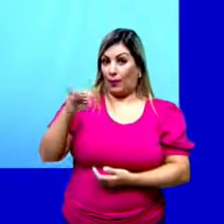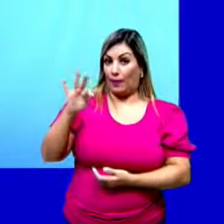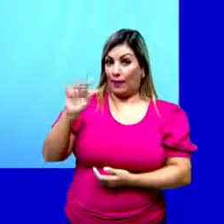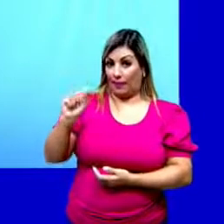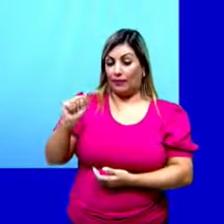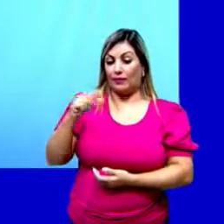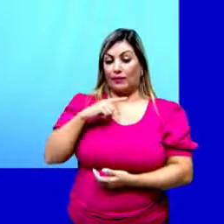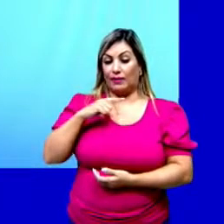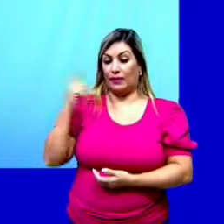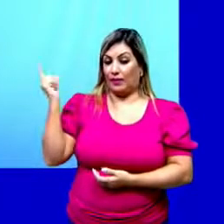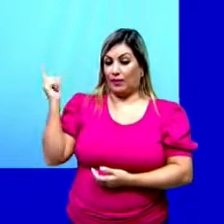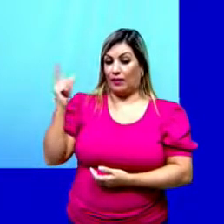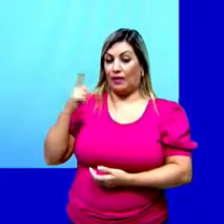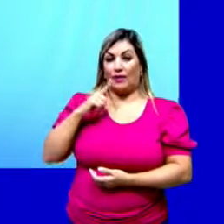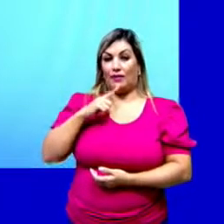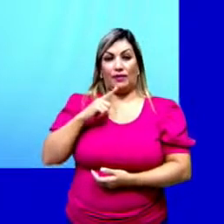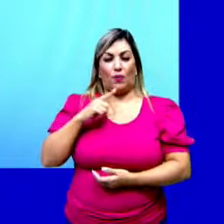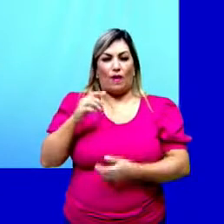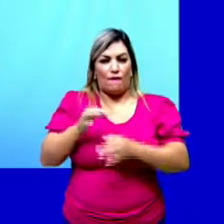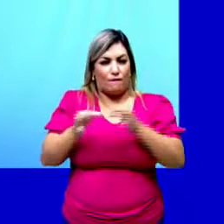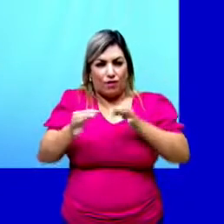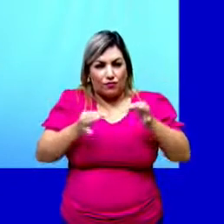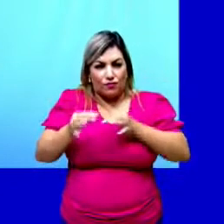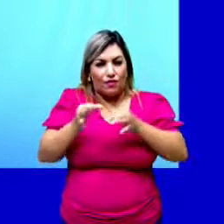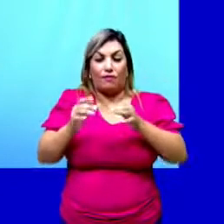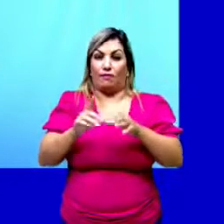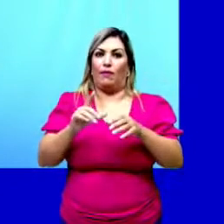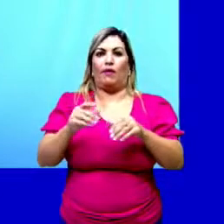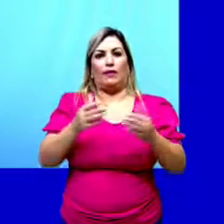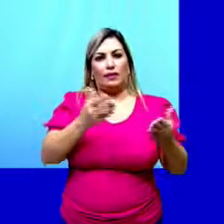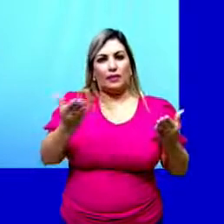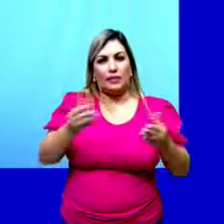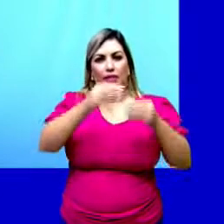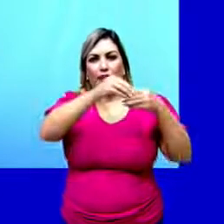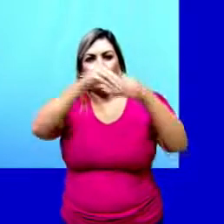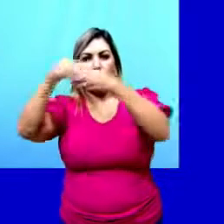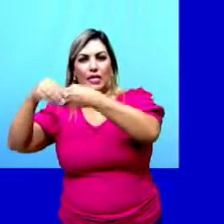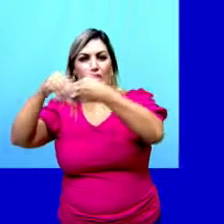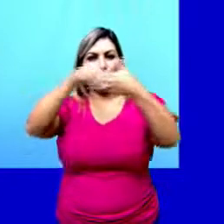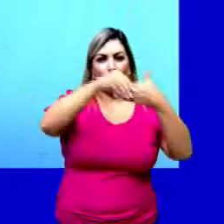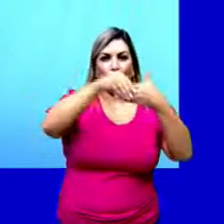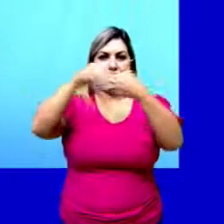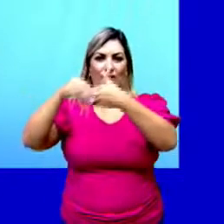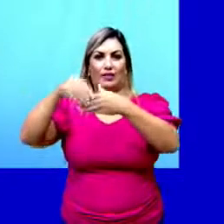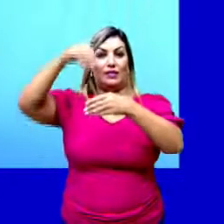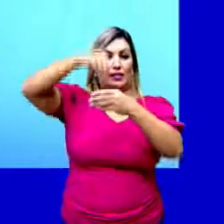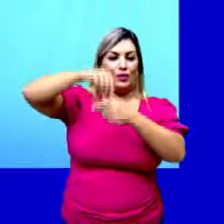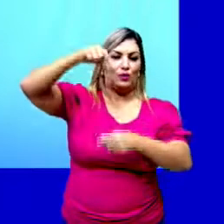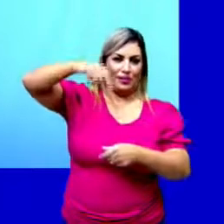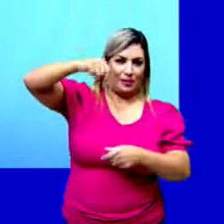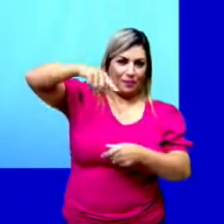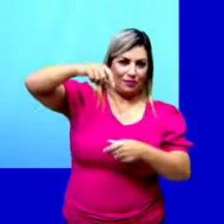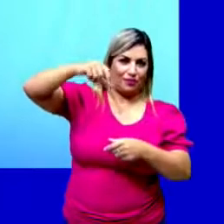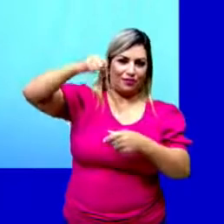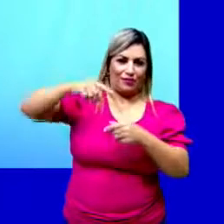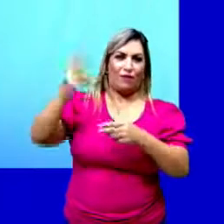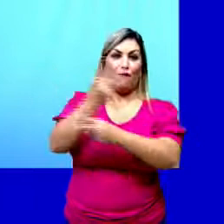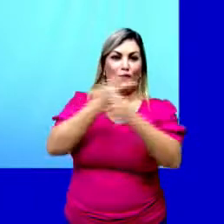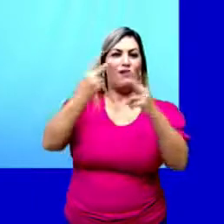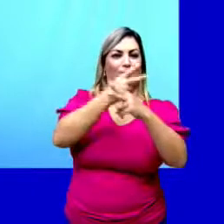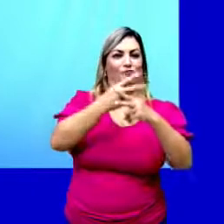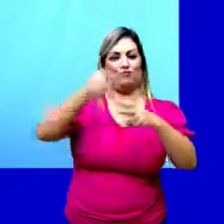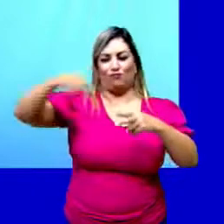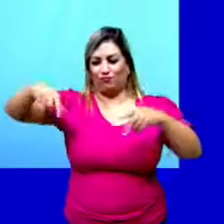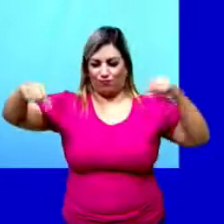gimnospermas não é flagelado. Ele é transportado dentro do grão de pólen pelo vento.